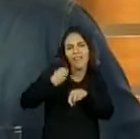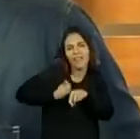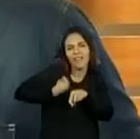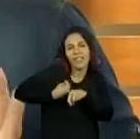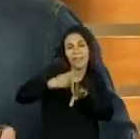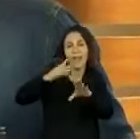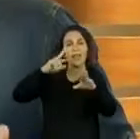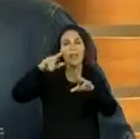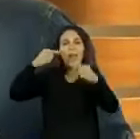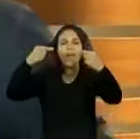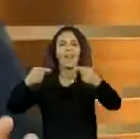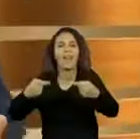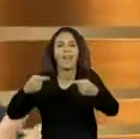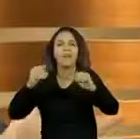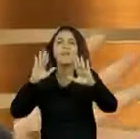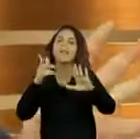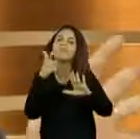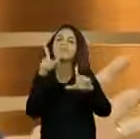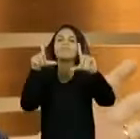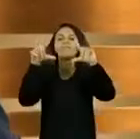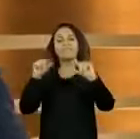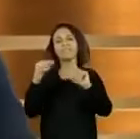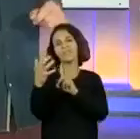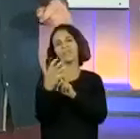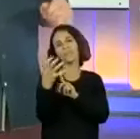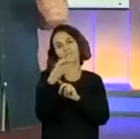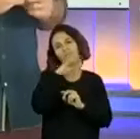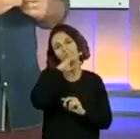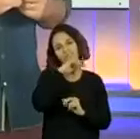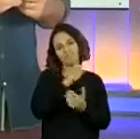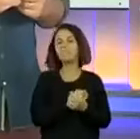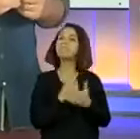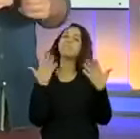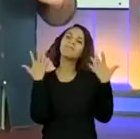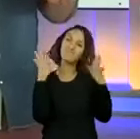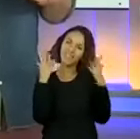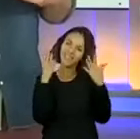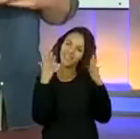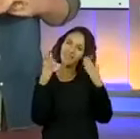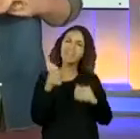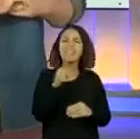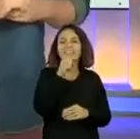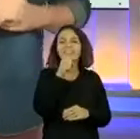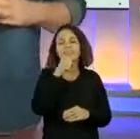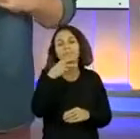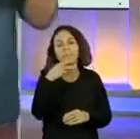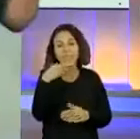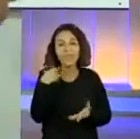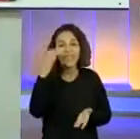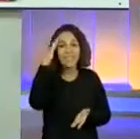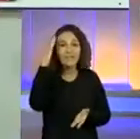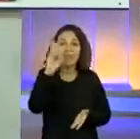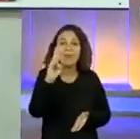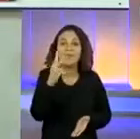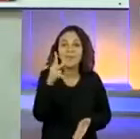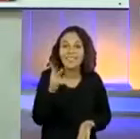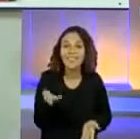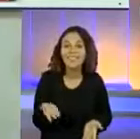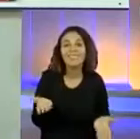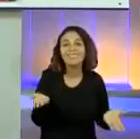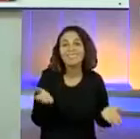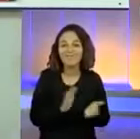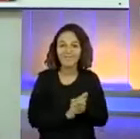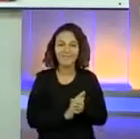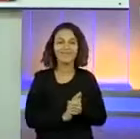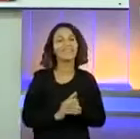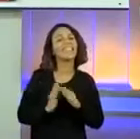competição. Mas conseguiu minimizar os impactos. Parabéns, bisa. Eu gostaria só de saber o nome, tá? Eu fiquei imaginando, então. Bem